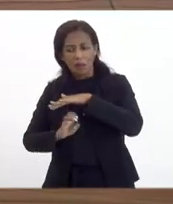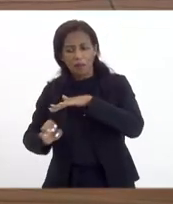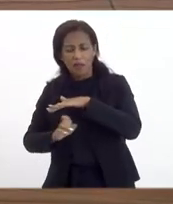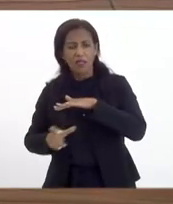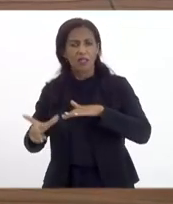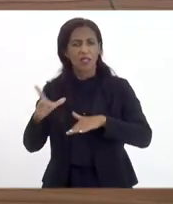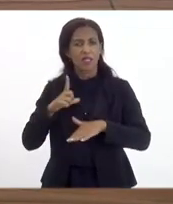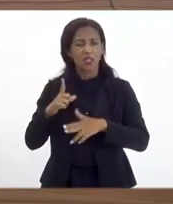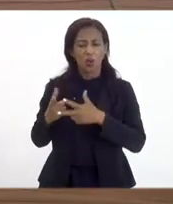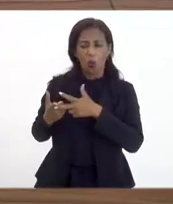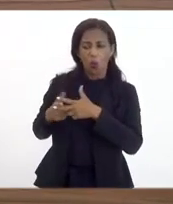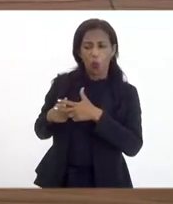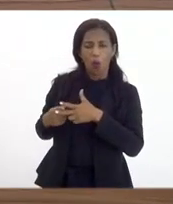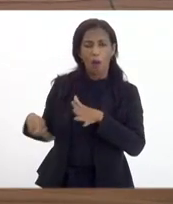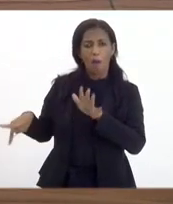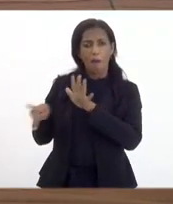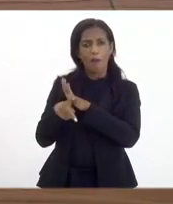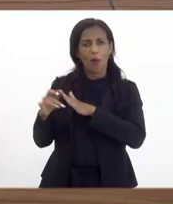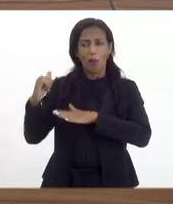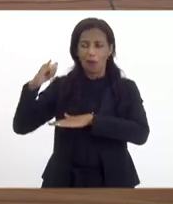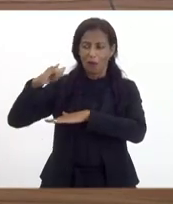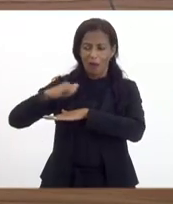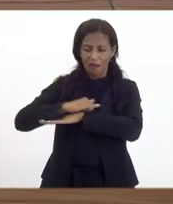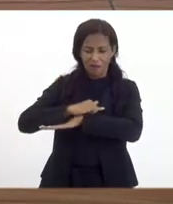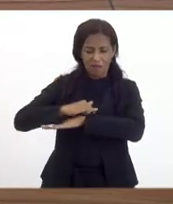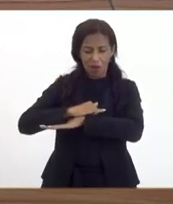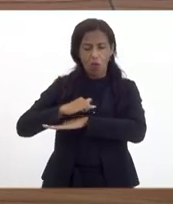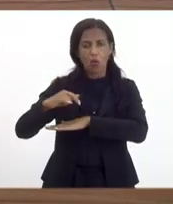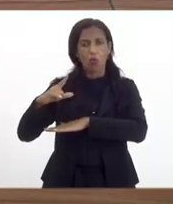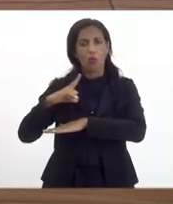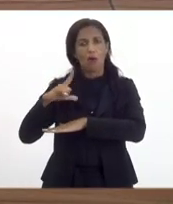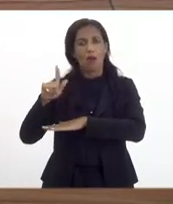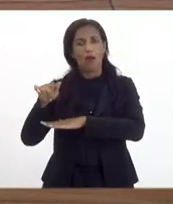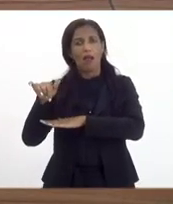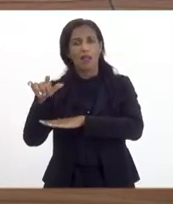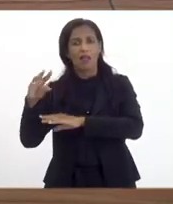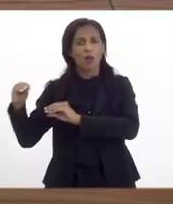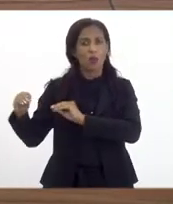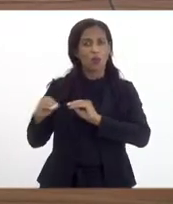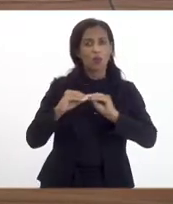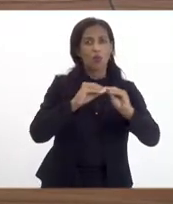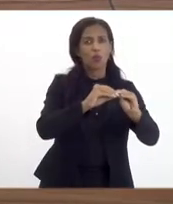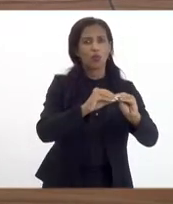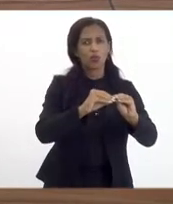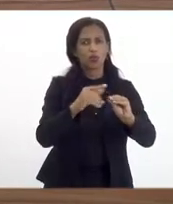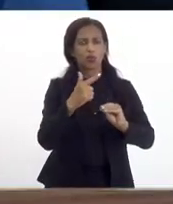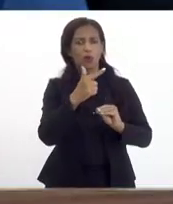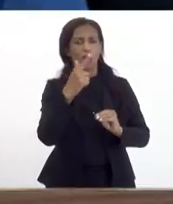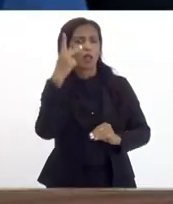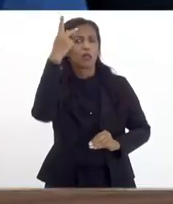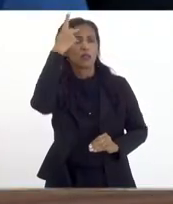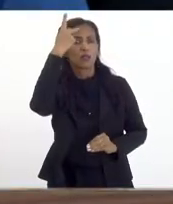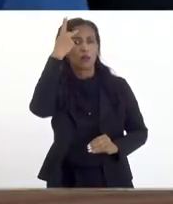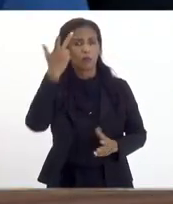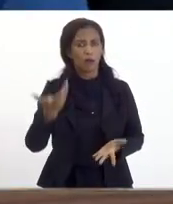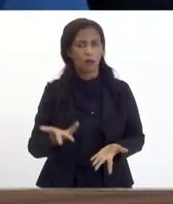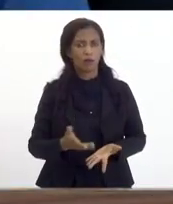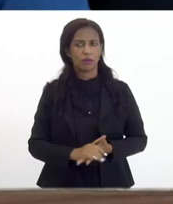manutenção das suas aeronaves no Galeão façam essas manutenções em São Paulo